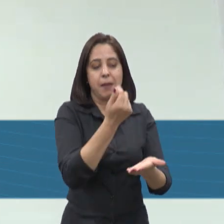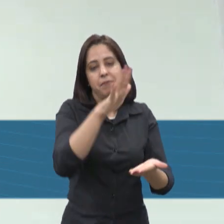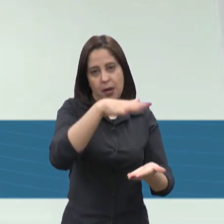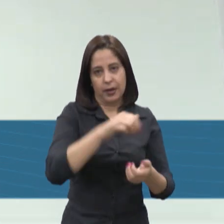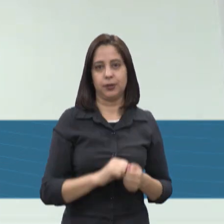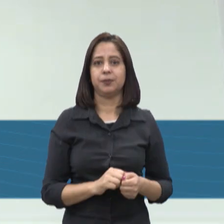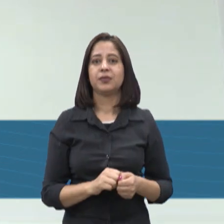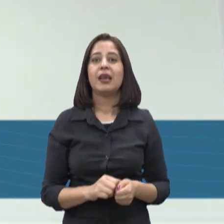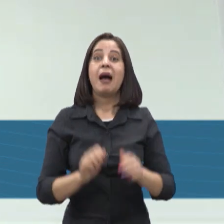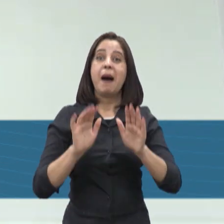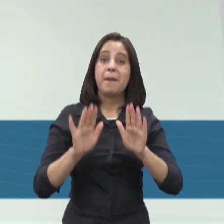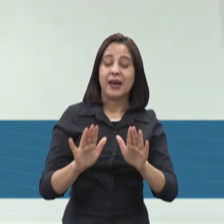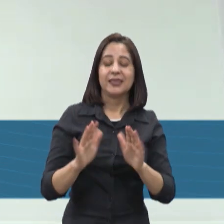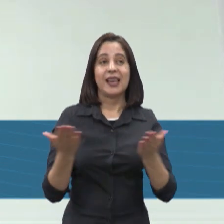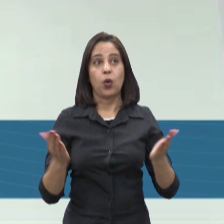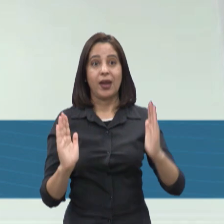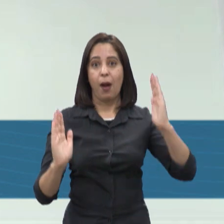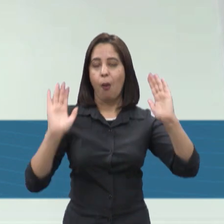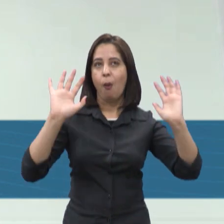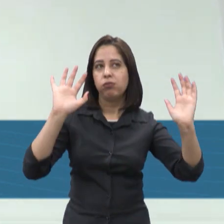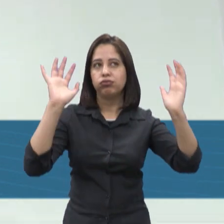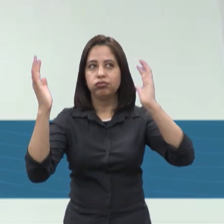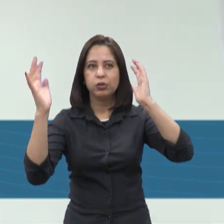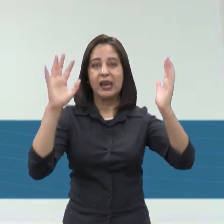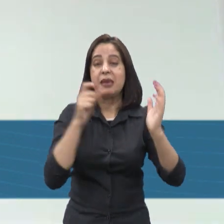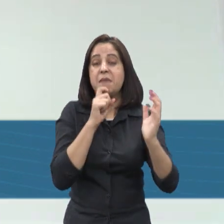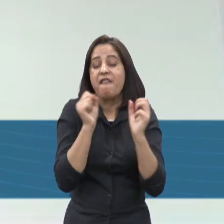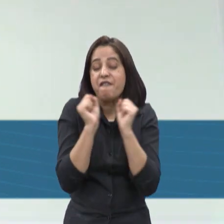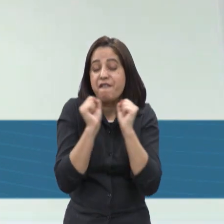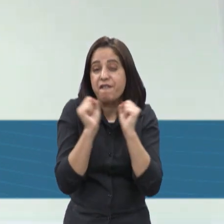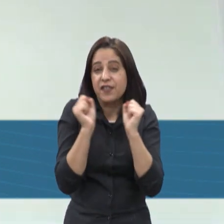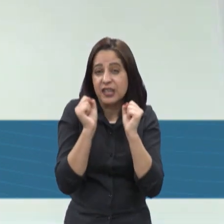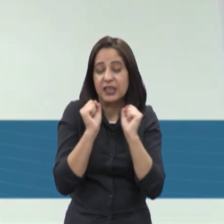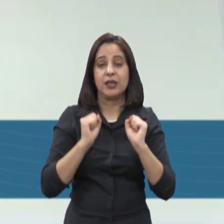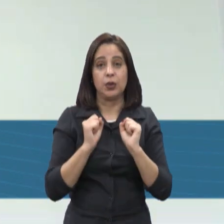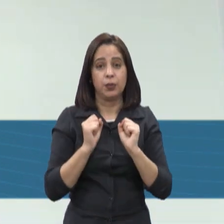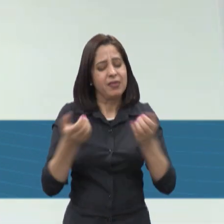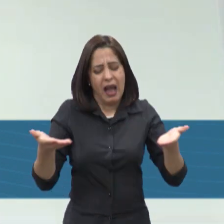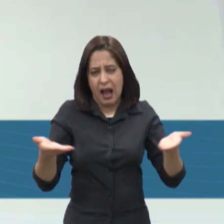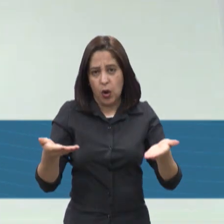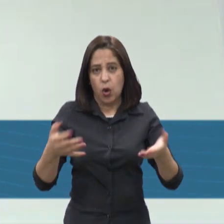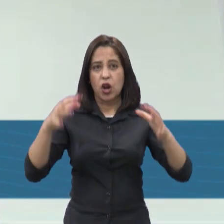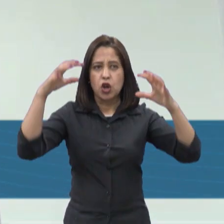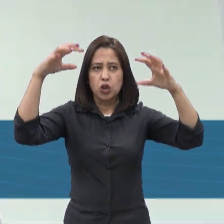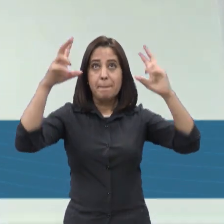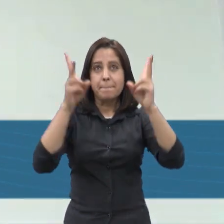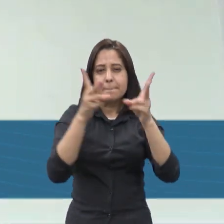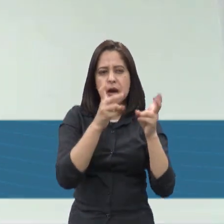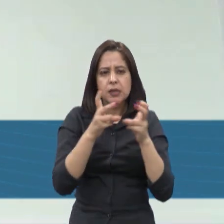Agora, quando nós chegamos no inverno, né? Numa época que nós estamos agora, onde a gente vê que as